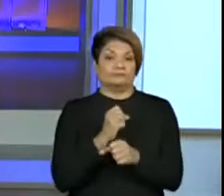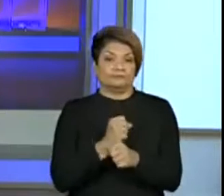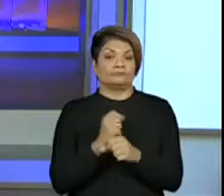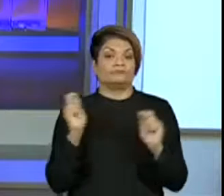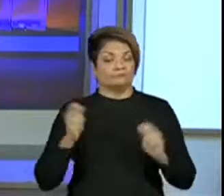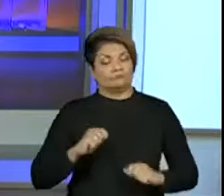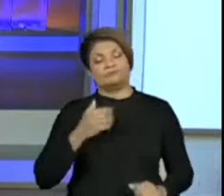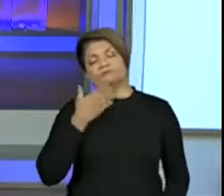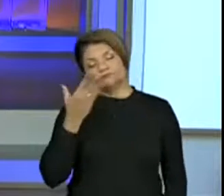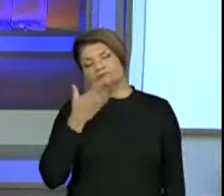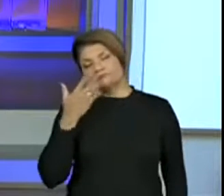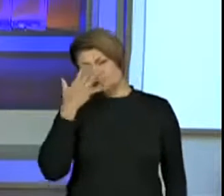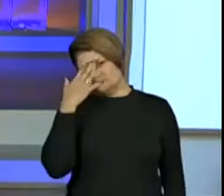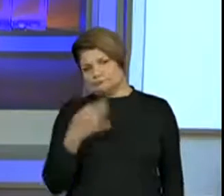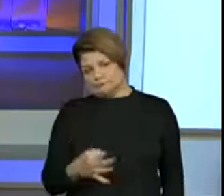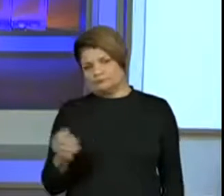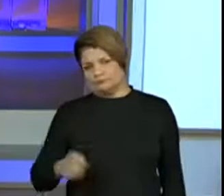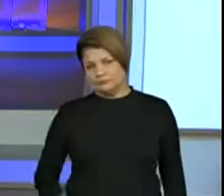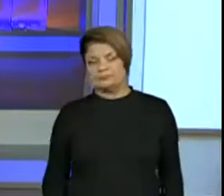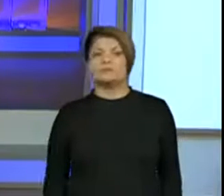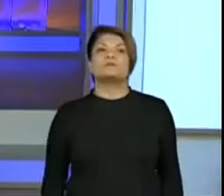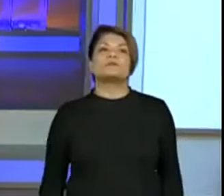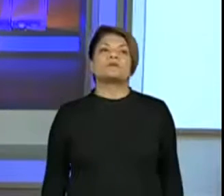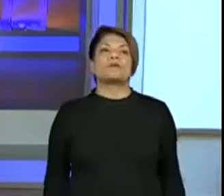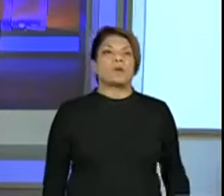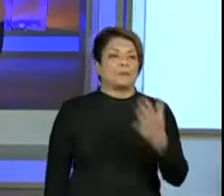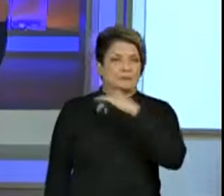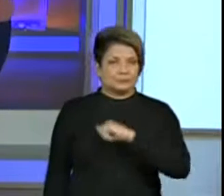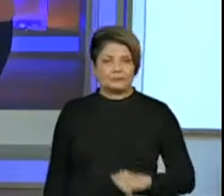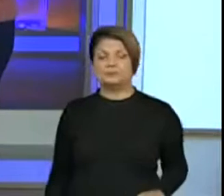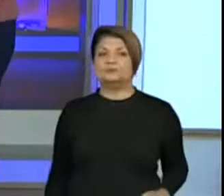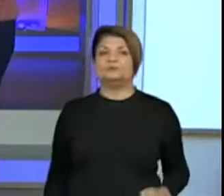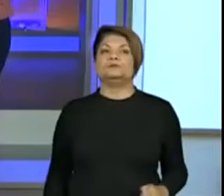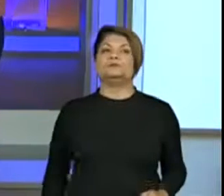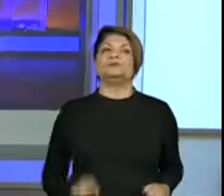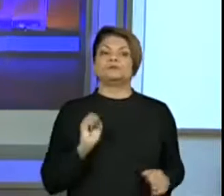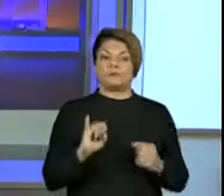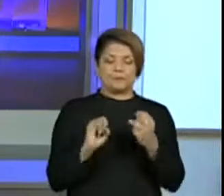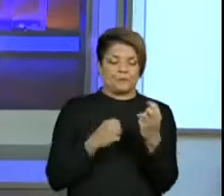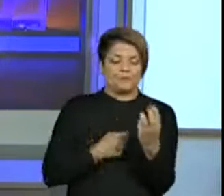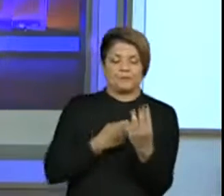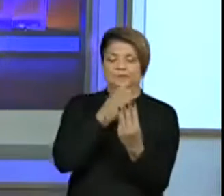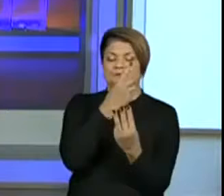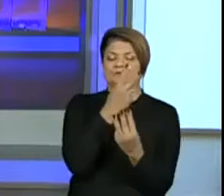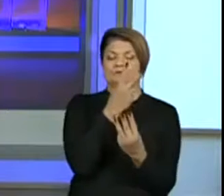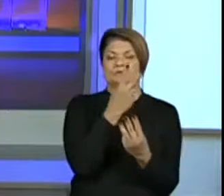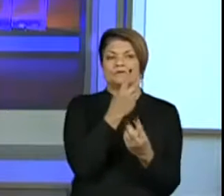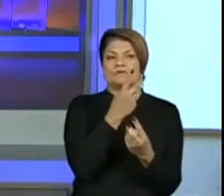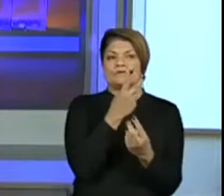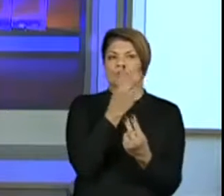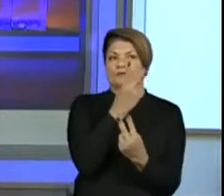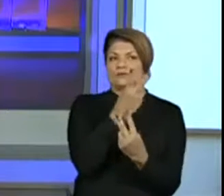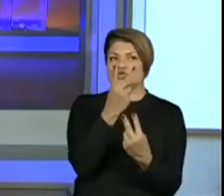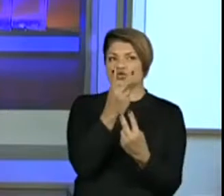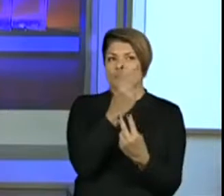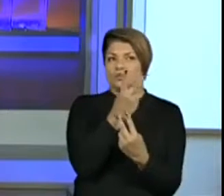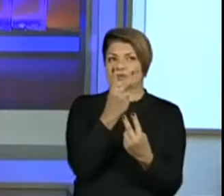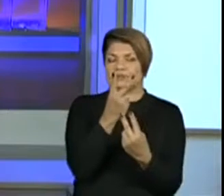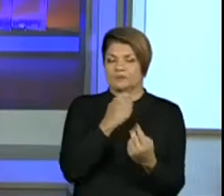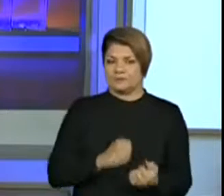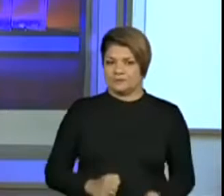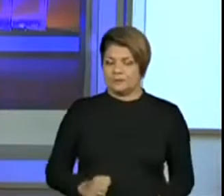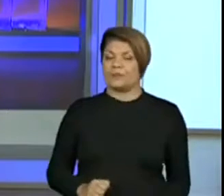temos uma melhor compreensão. Então, vamos lá. Se era o número 22 que ele montou, ele vai precisar, então, de